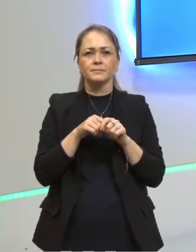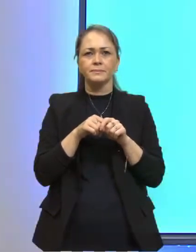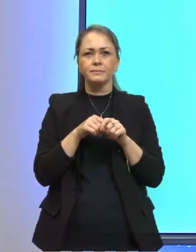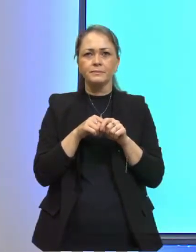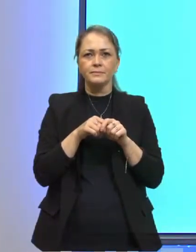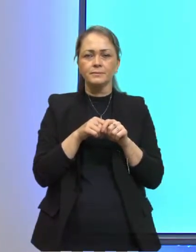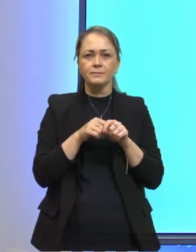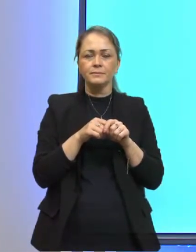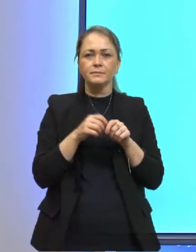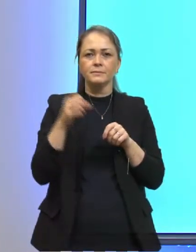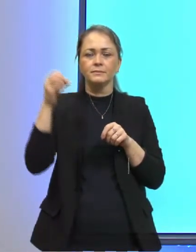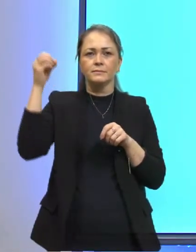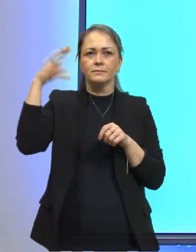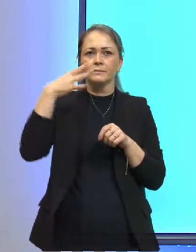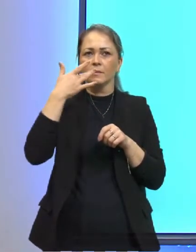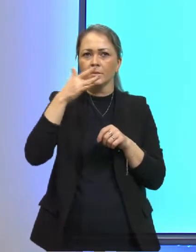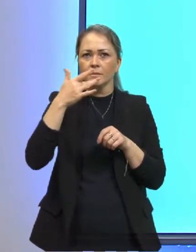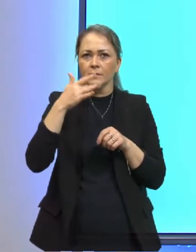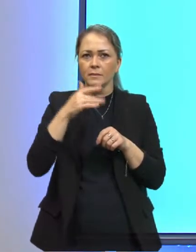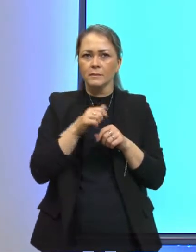luz branca está aqui.